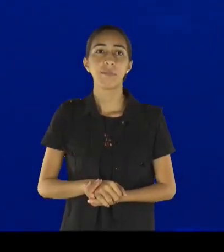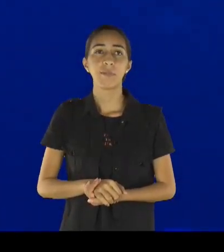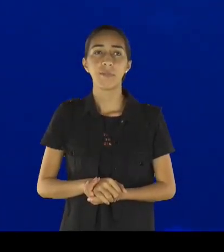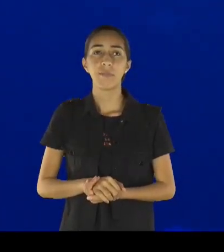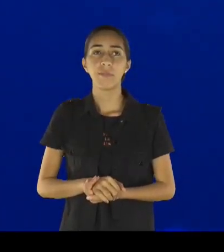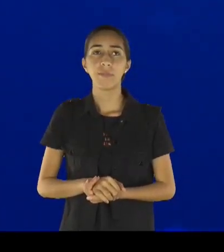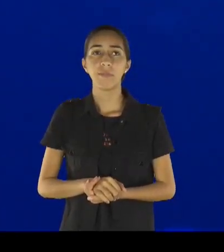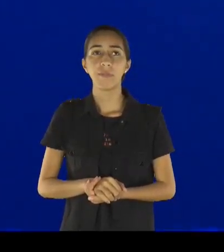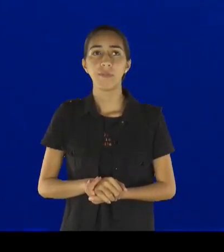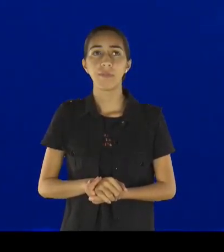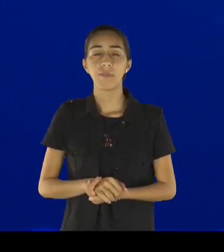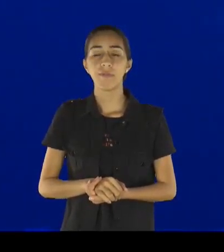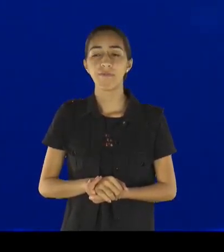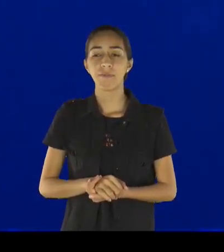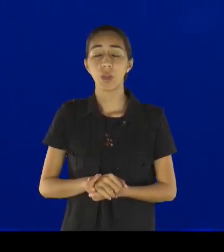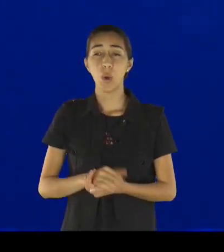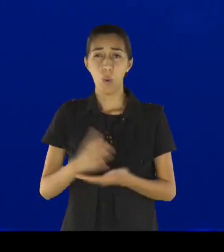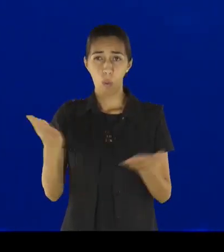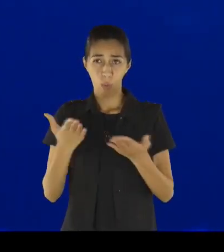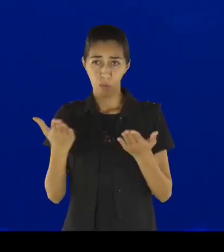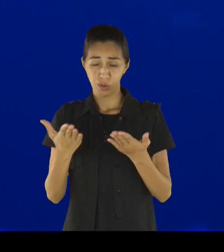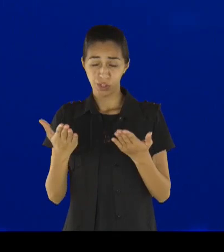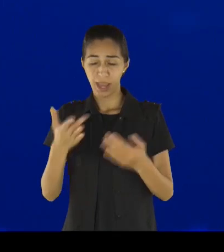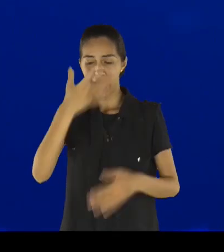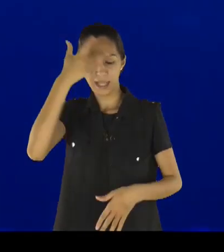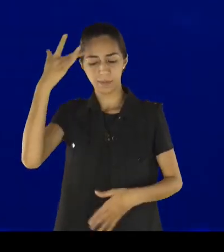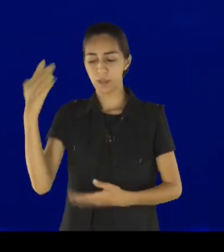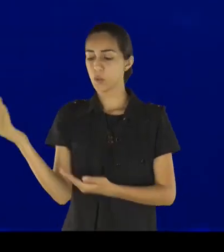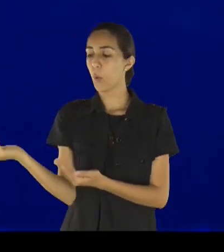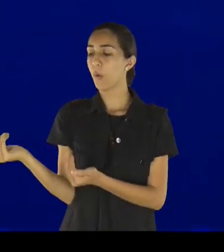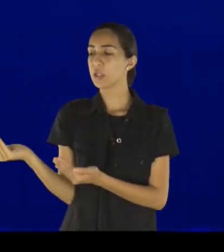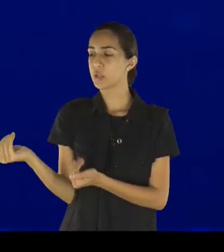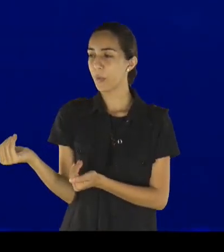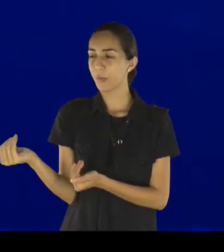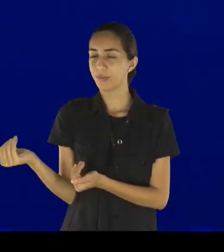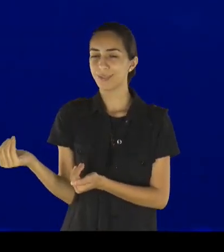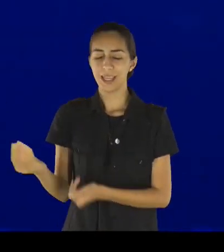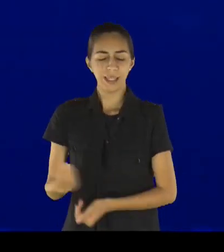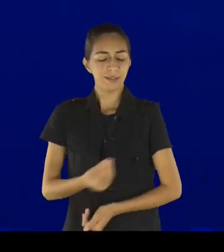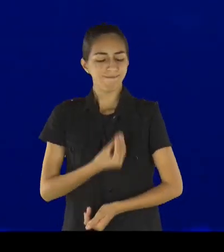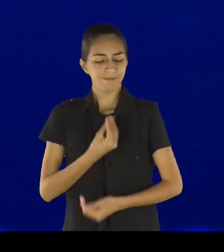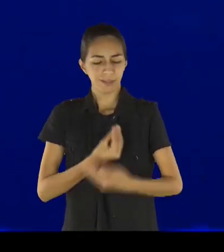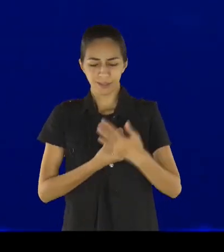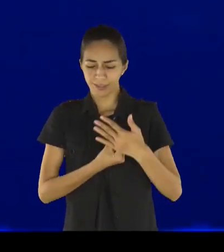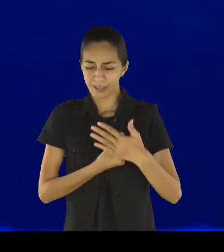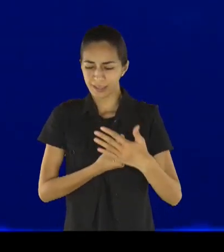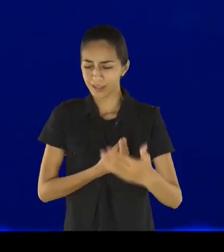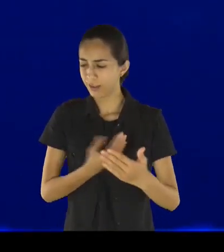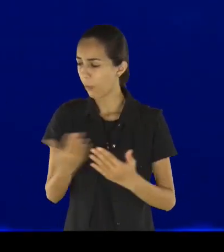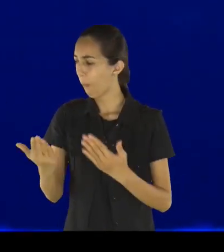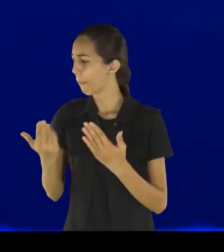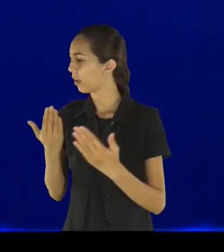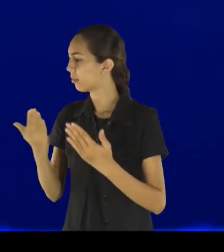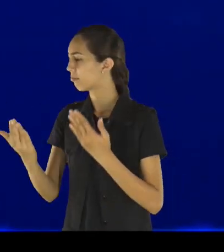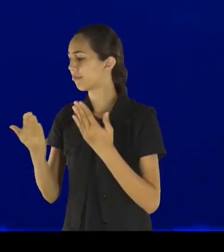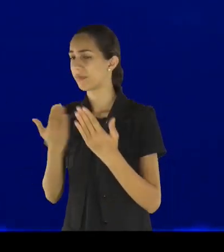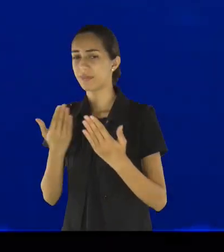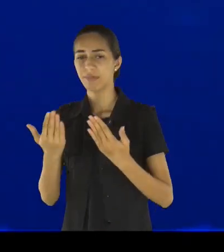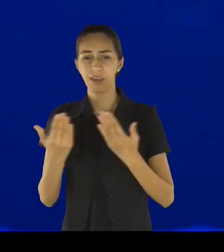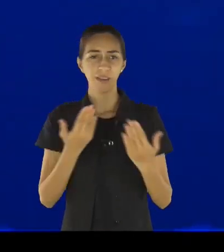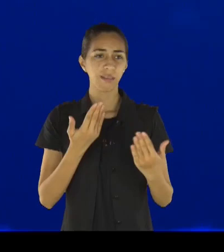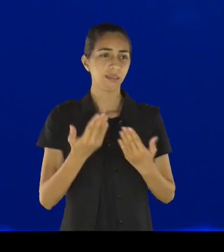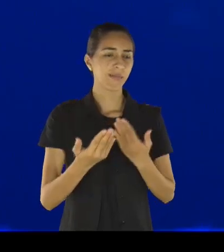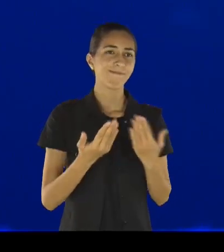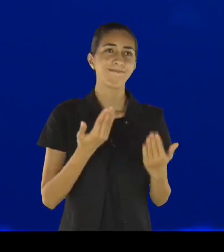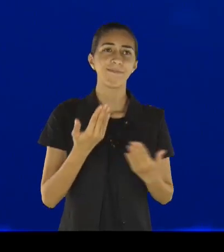que é um comparativo, o tempo todo, e muitos, não tem estrutura, não sabem,